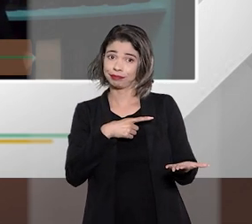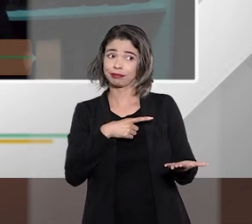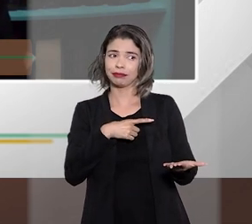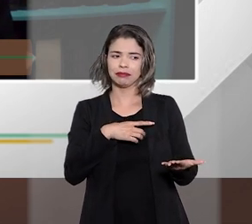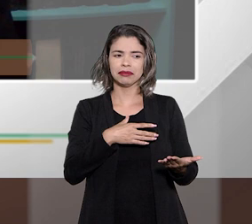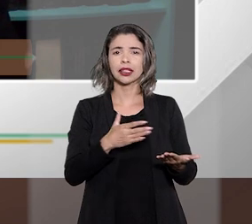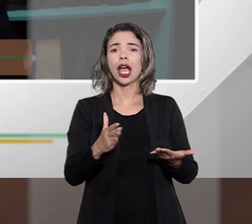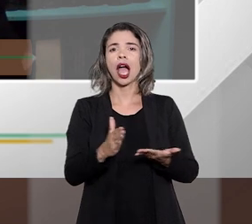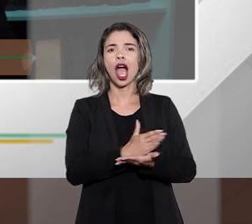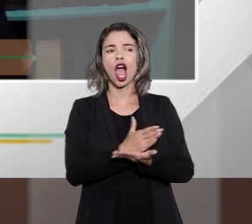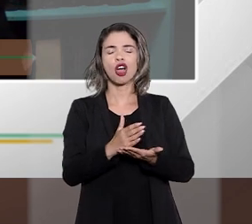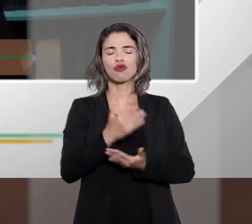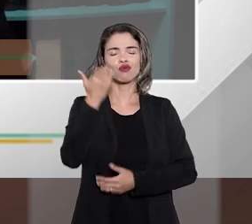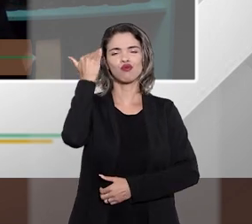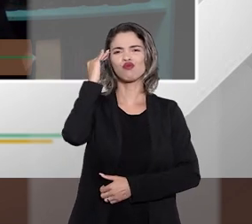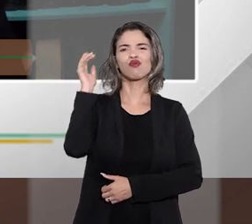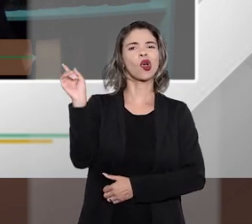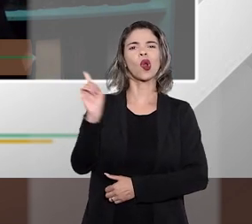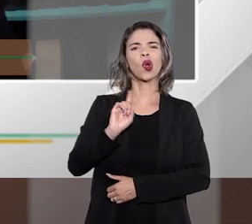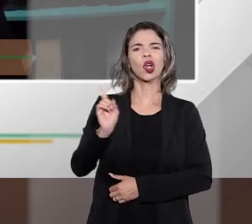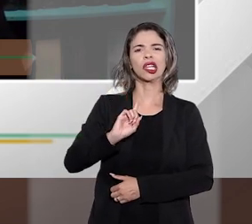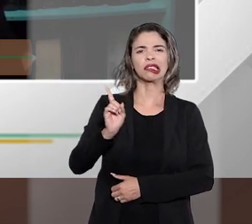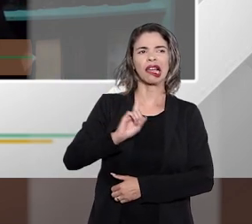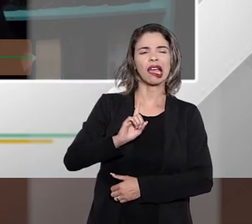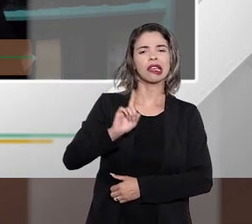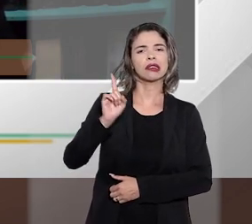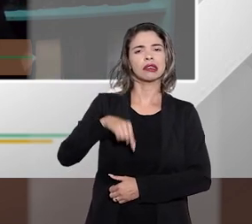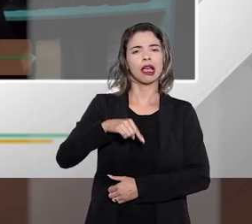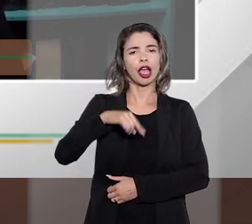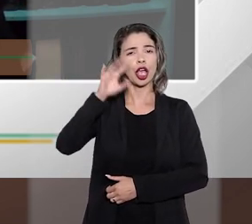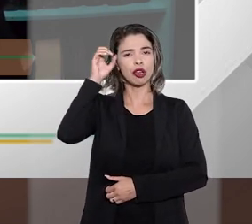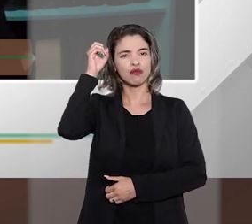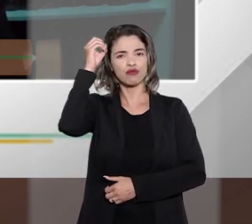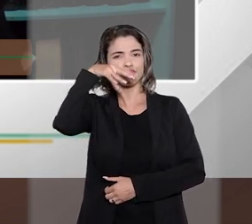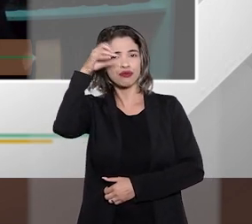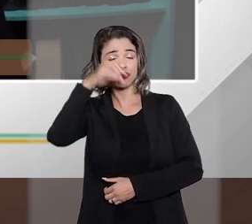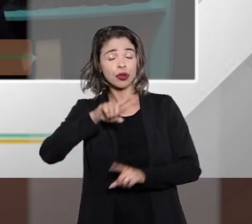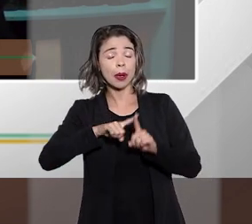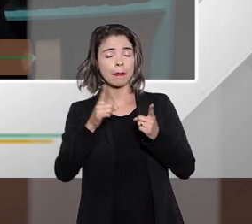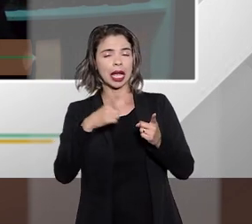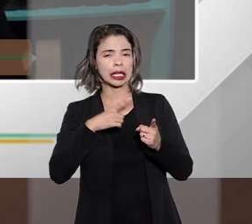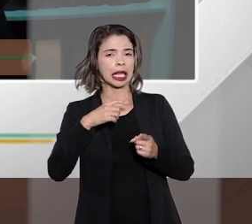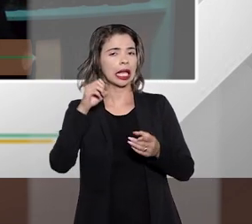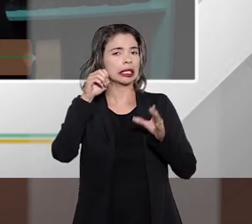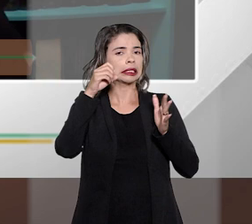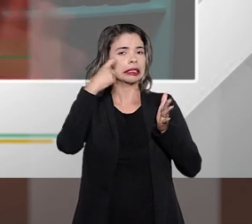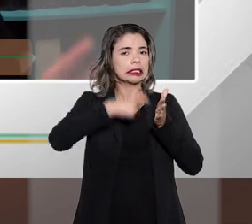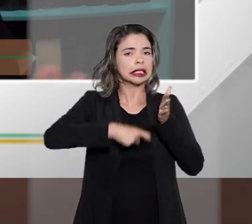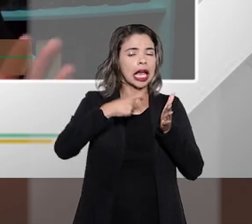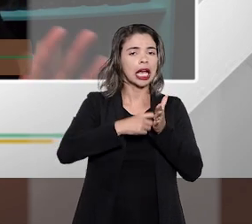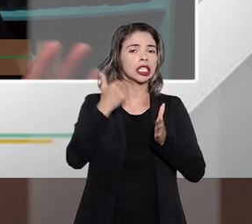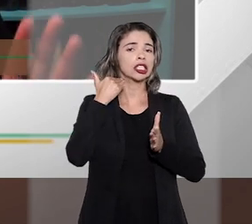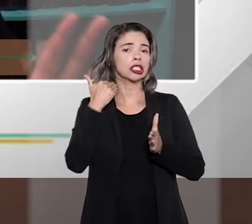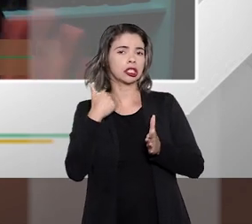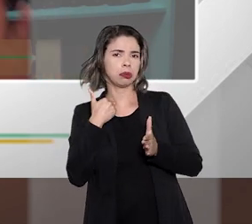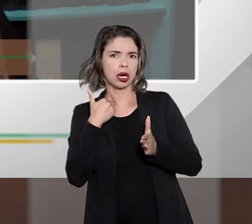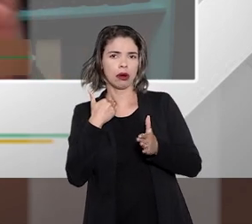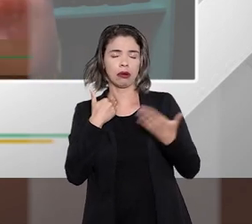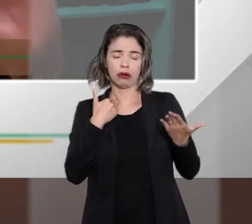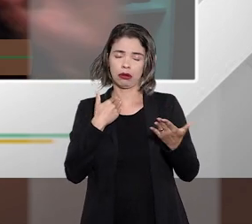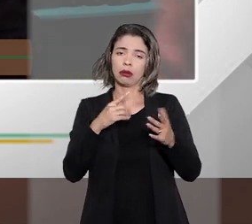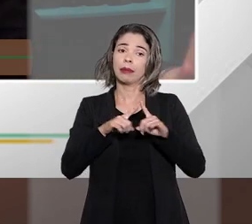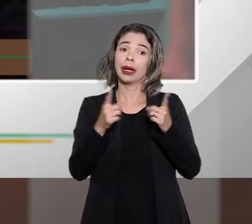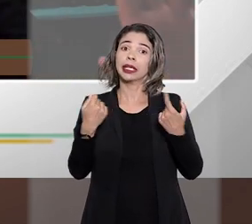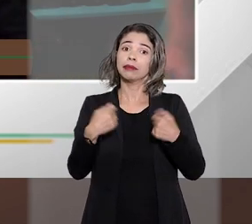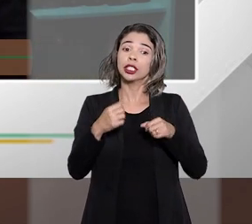não entendidas pela jurisprudência como abusivas mas há taxas cobradas pelos bancos não é toda também qualquer mas